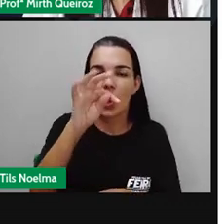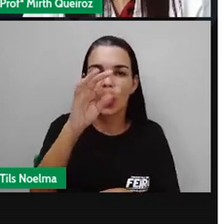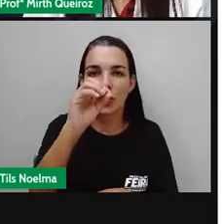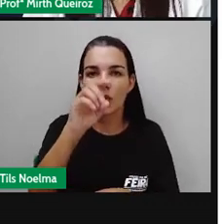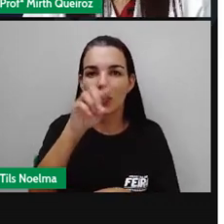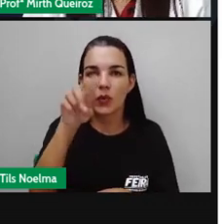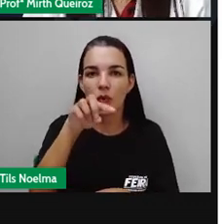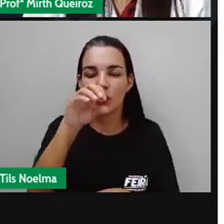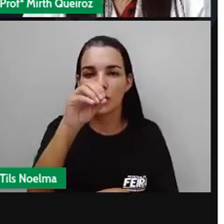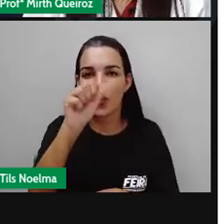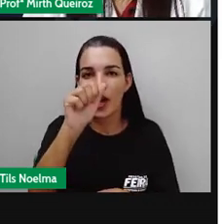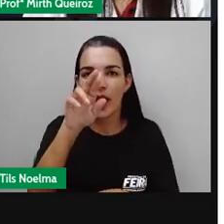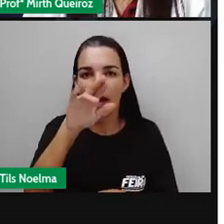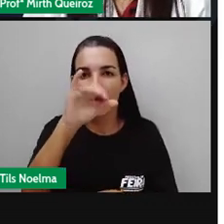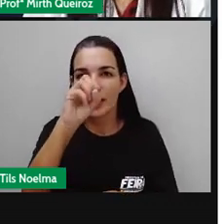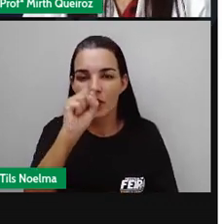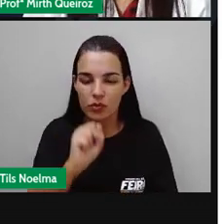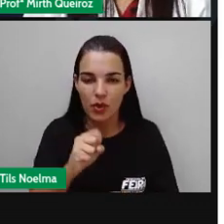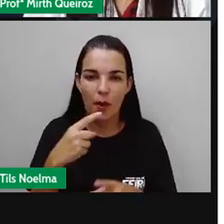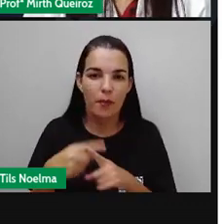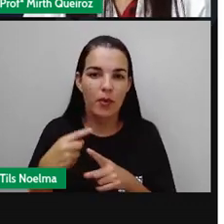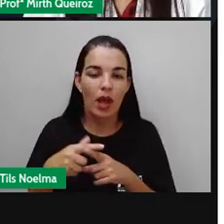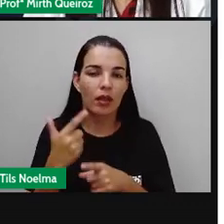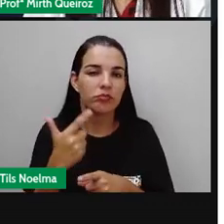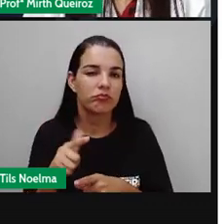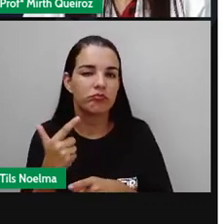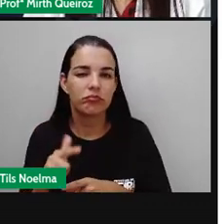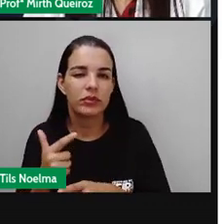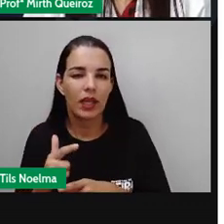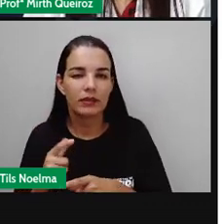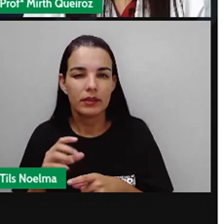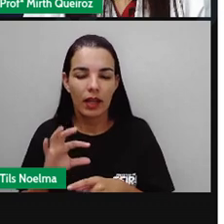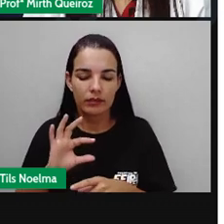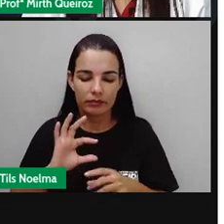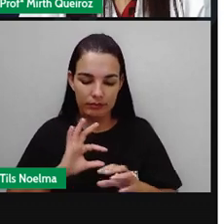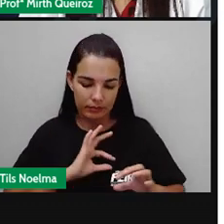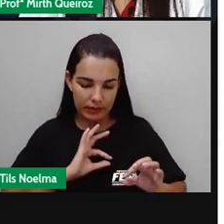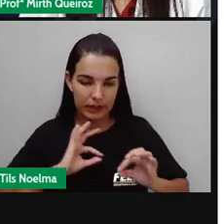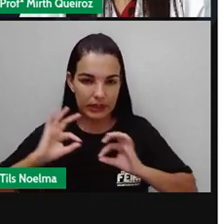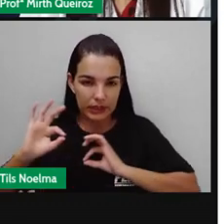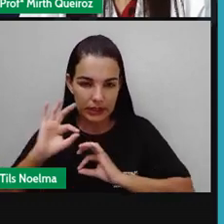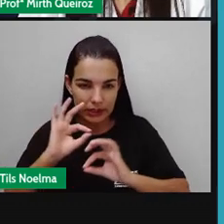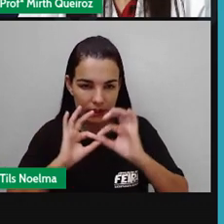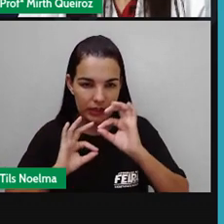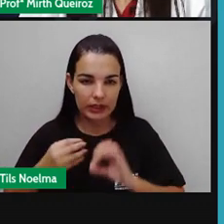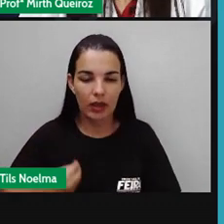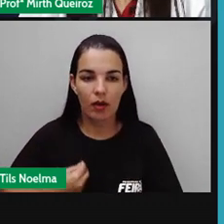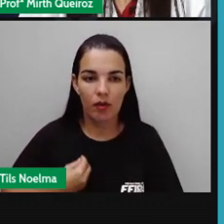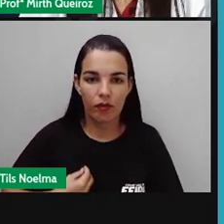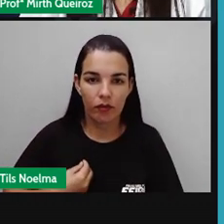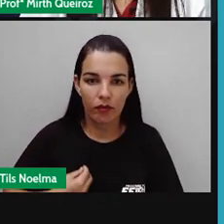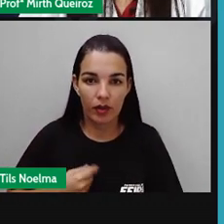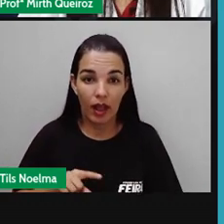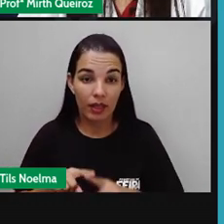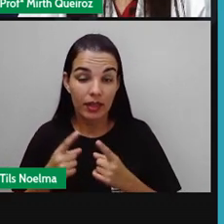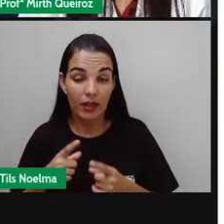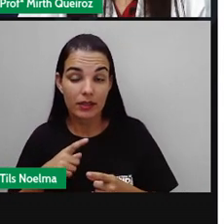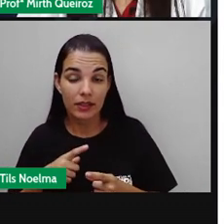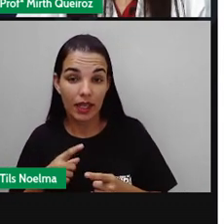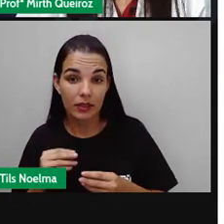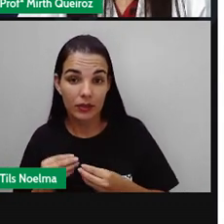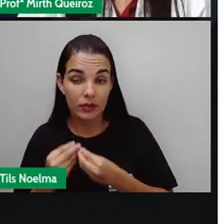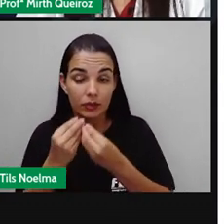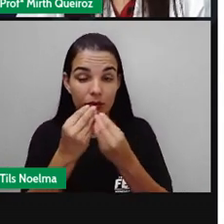única célula são seres maiores. Mas como a gente está falando sobre seres causadores de